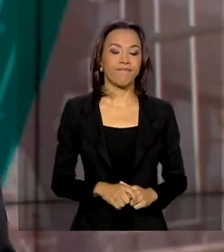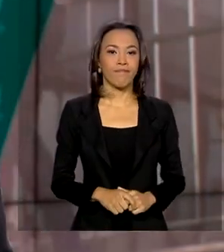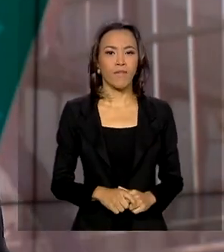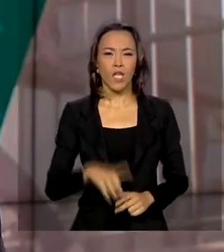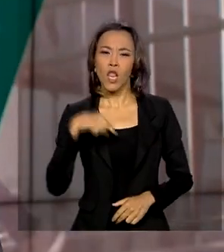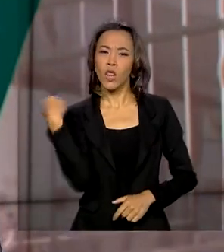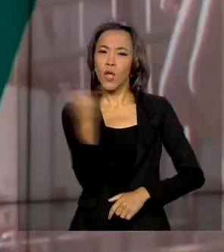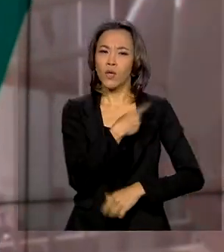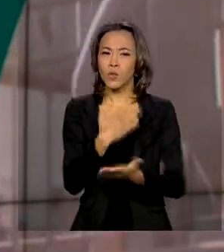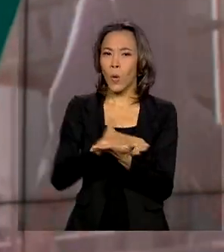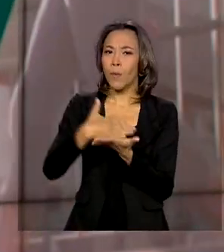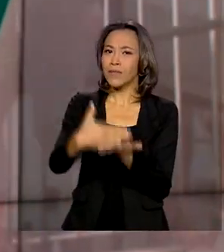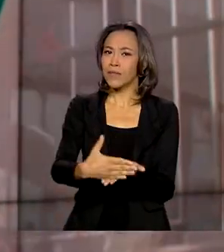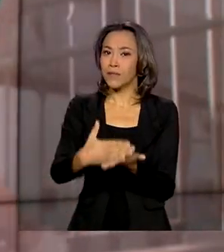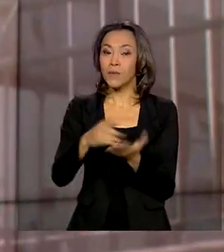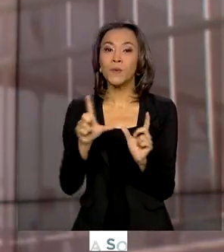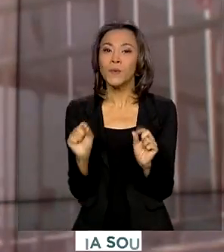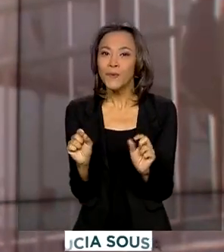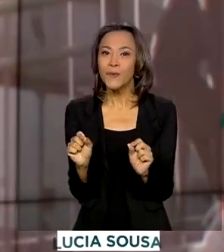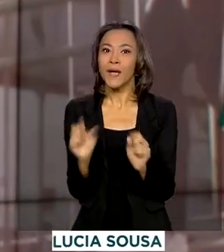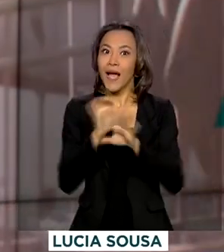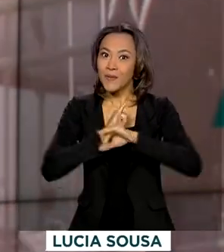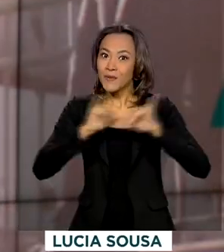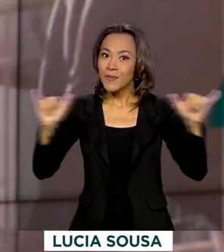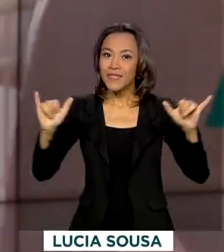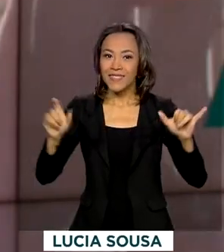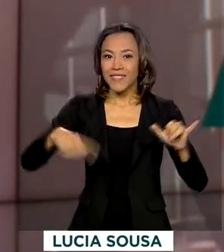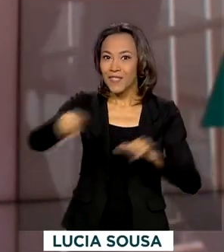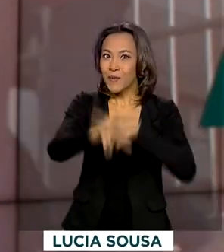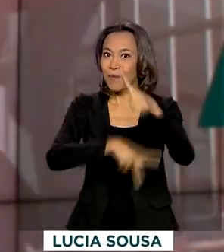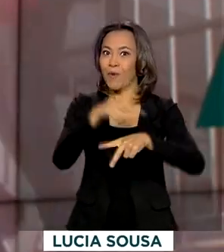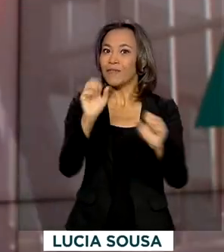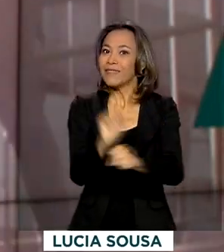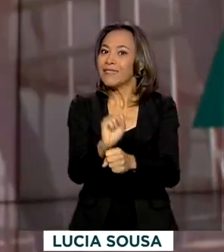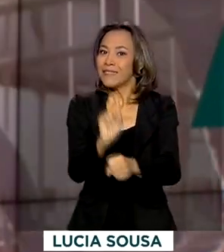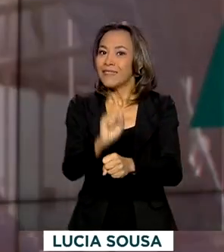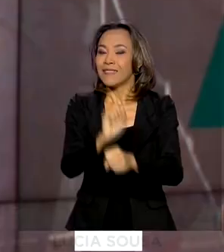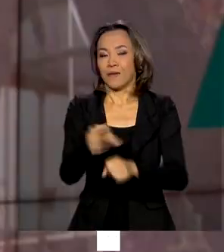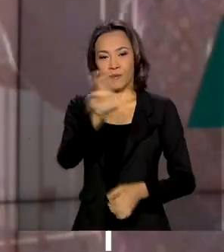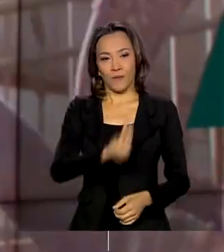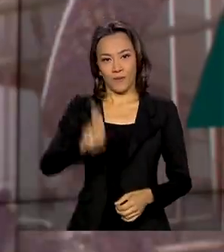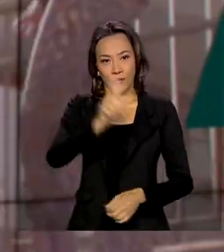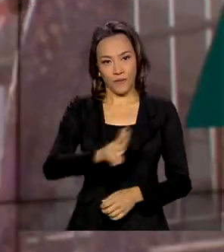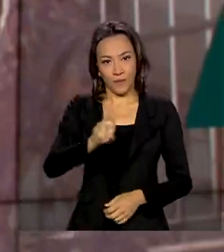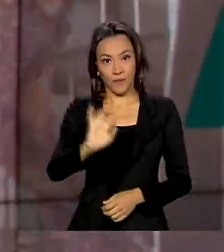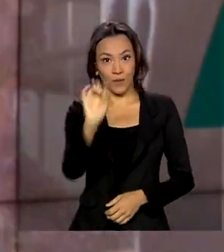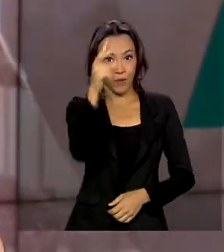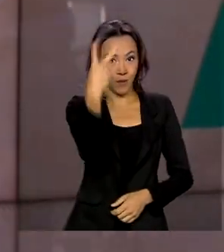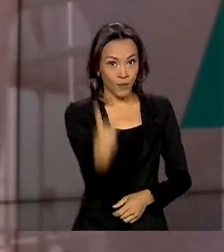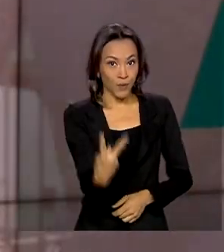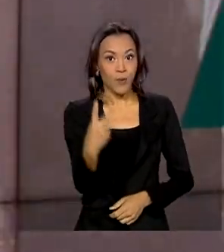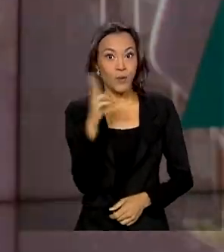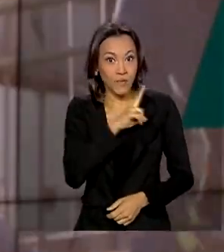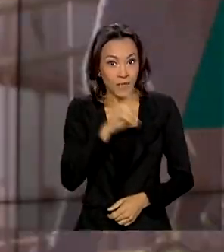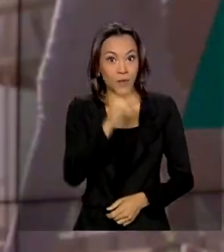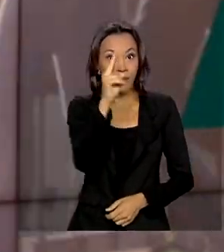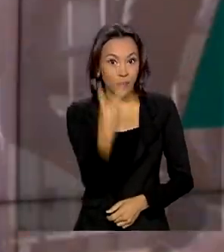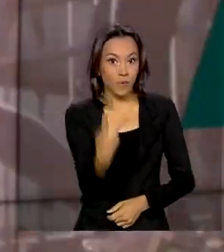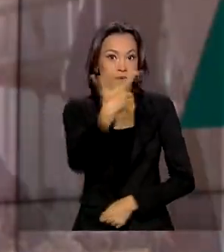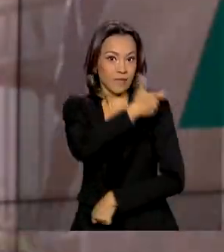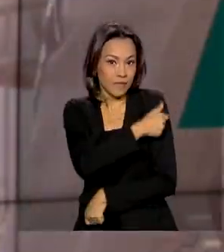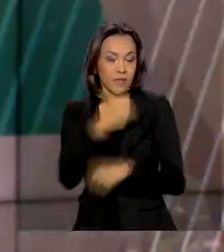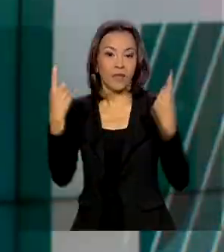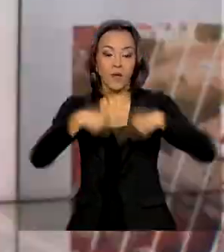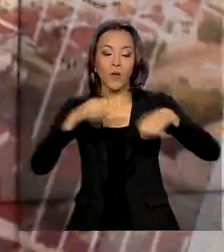Nós começamos essa edição com a notícia que os brasileiros esperavam. O uso emergencial de duas vacinas contra a Covid-19